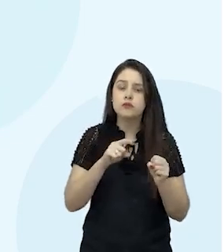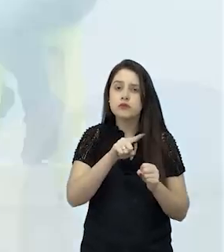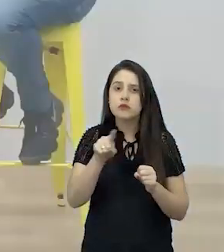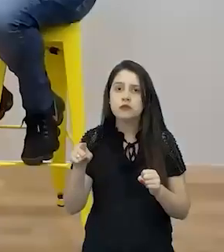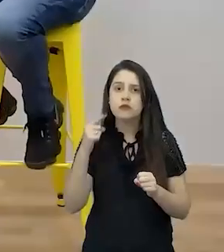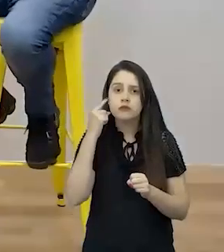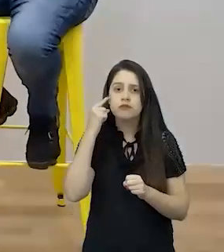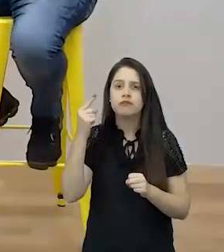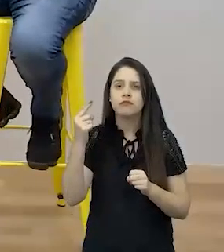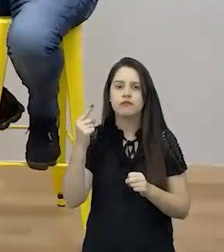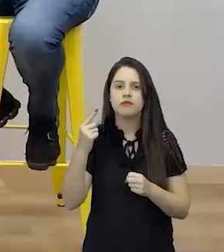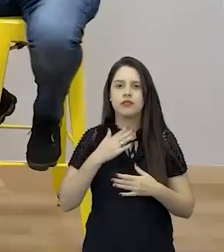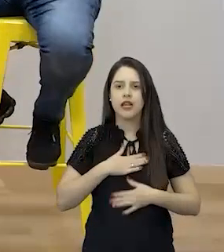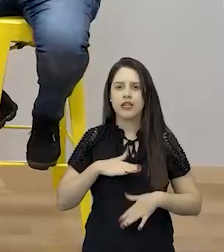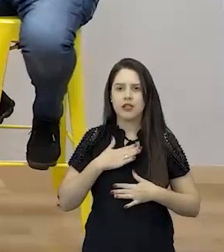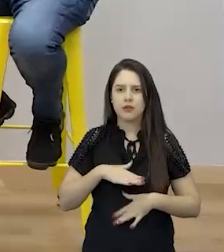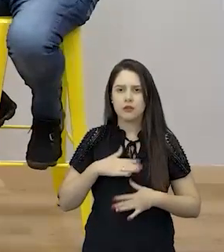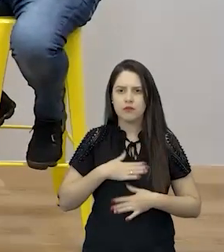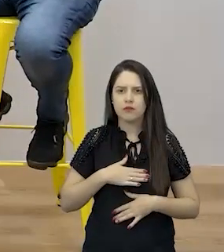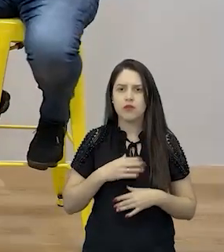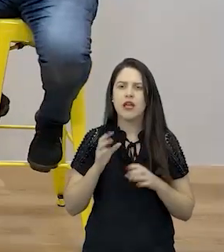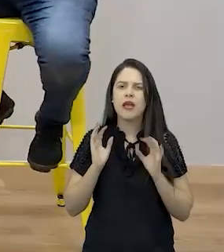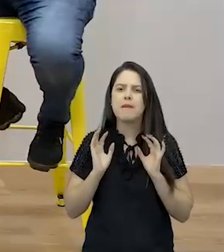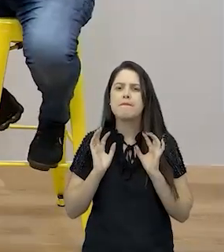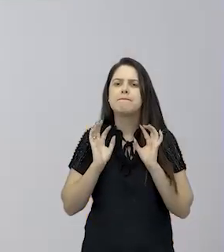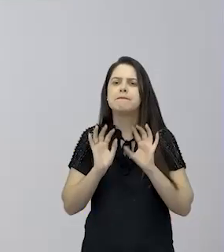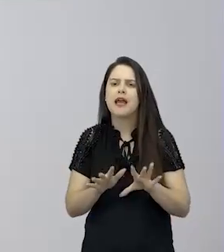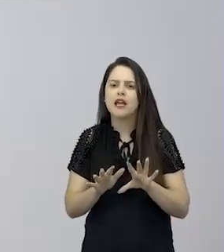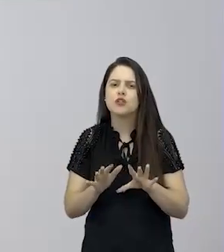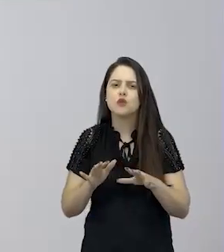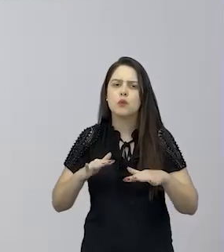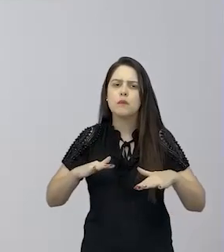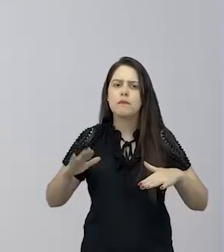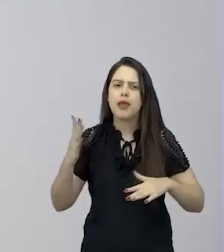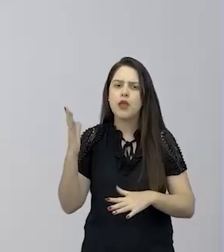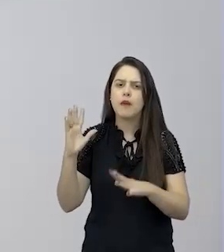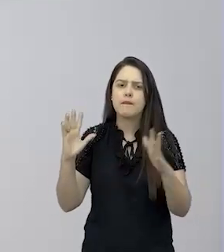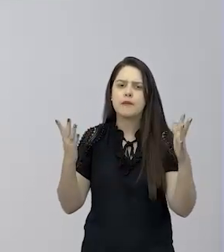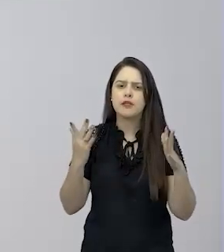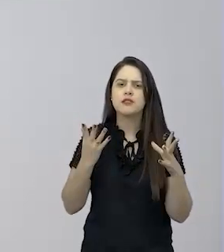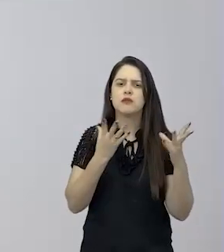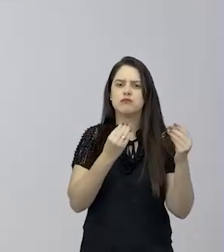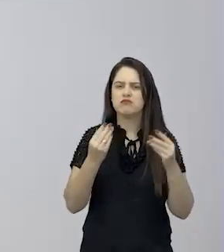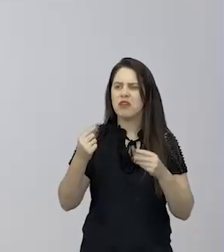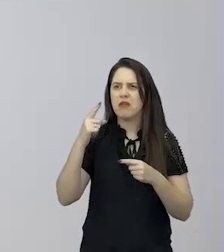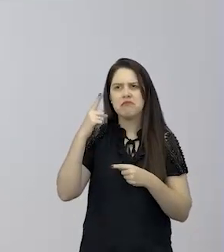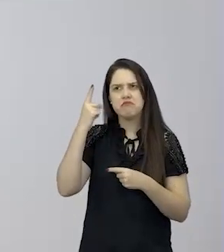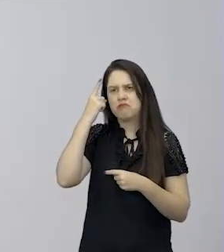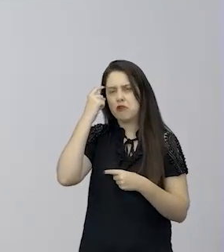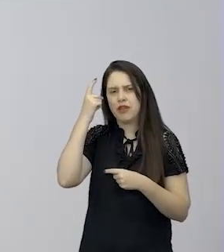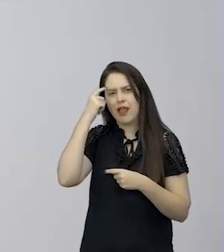você, mas fica tranquila. Quando a gente fala de impactos no meio ambiente, a gente tem muita ideia, por exemplo, quando a gente fala de